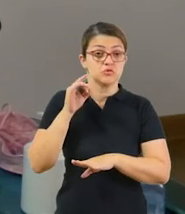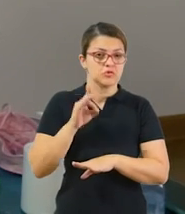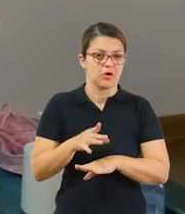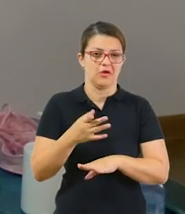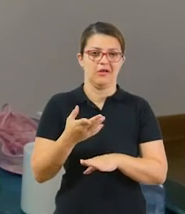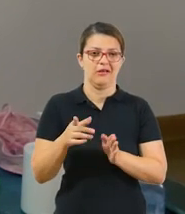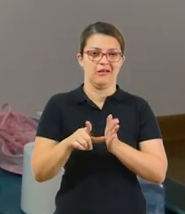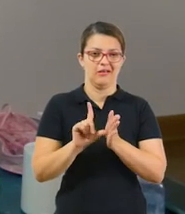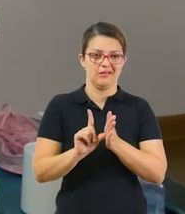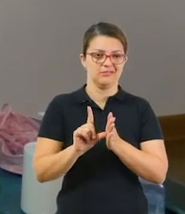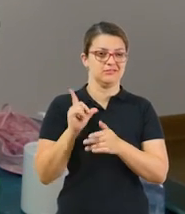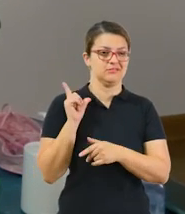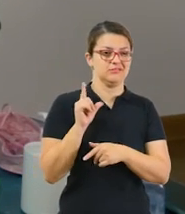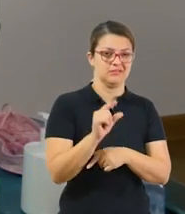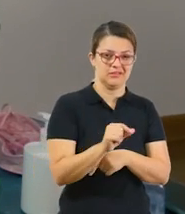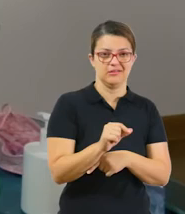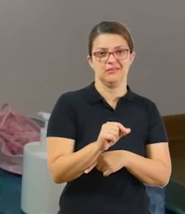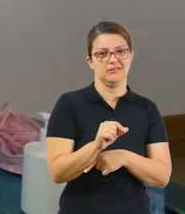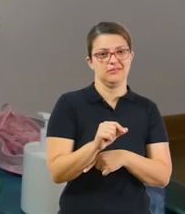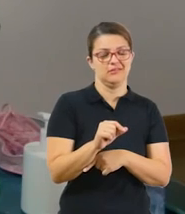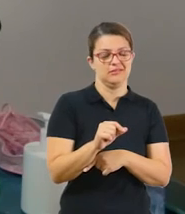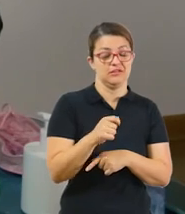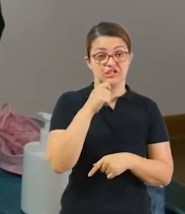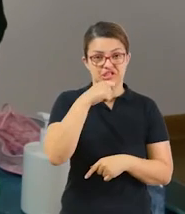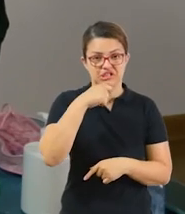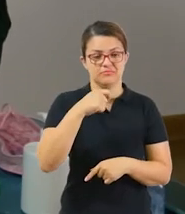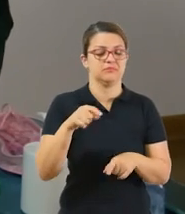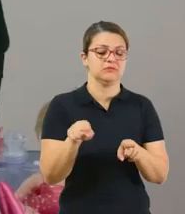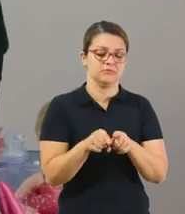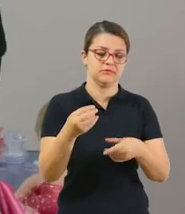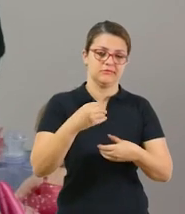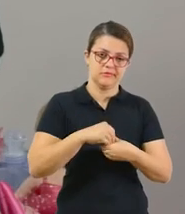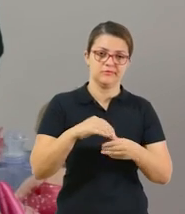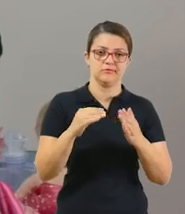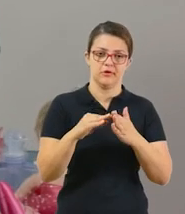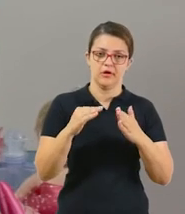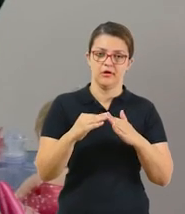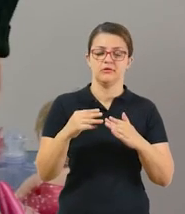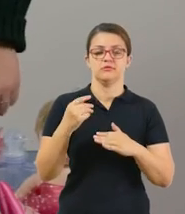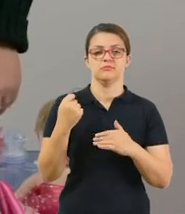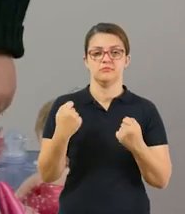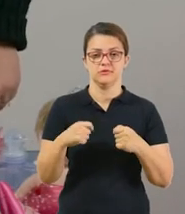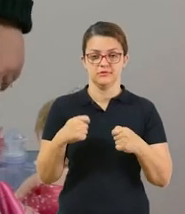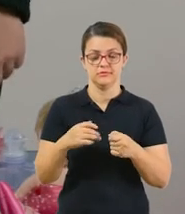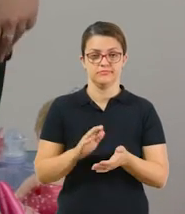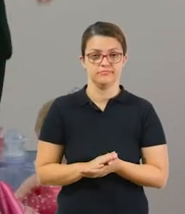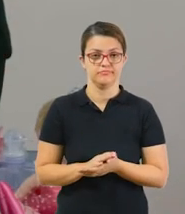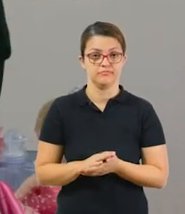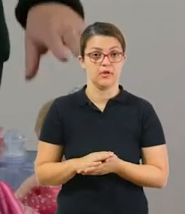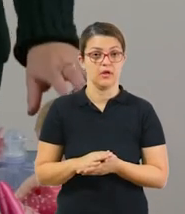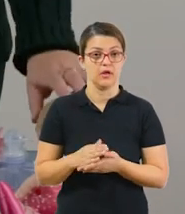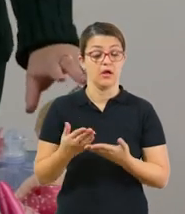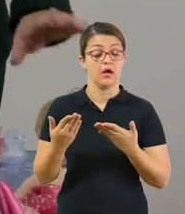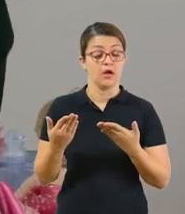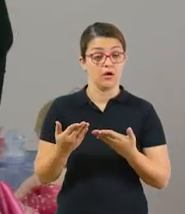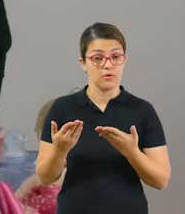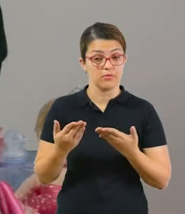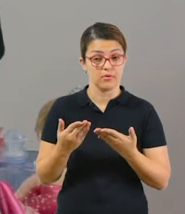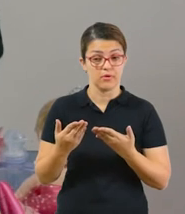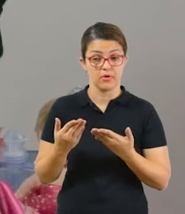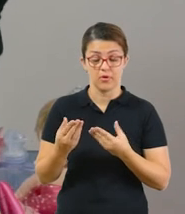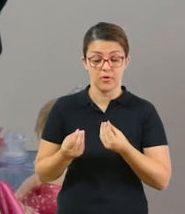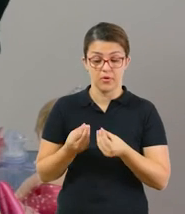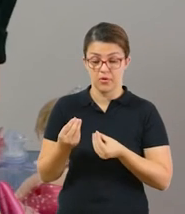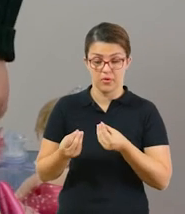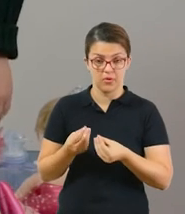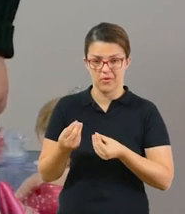é só para sair. Tem que escovar mesmo estando em casa. Depois que você prestou bem atenção em como a Belinha escova